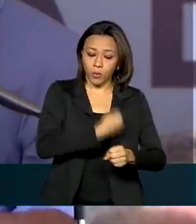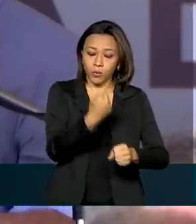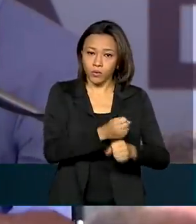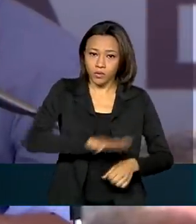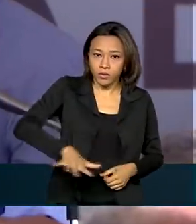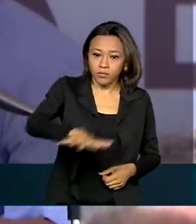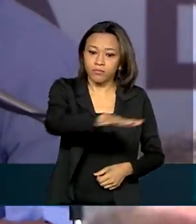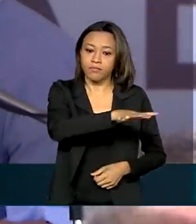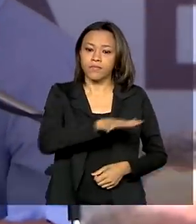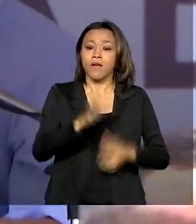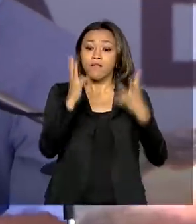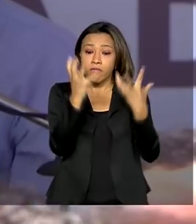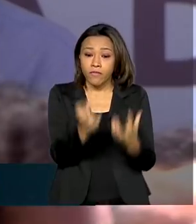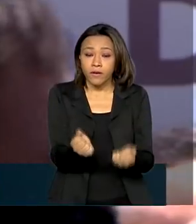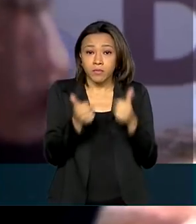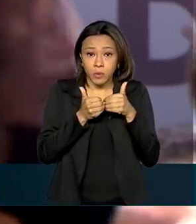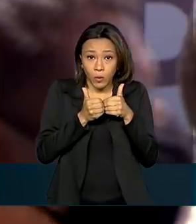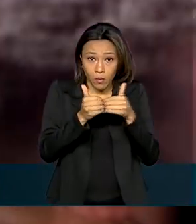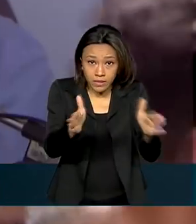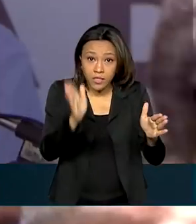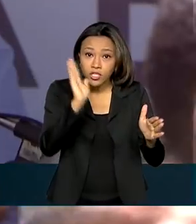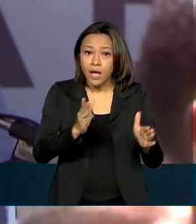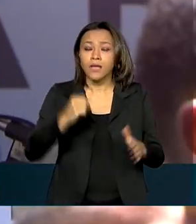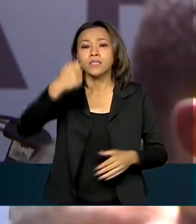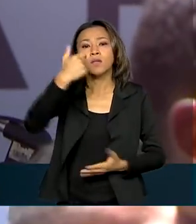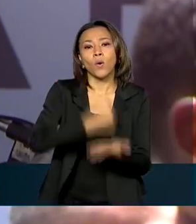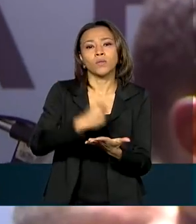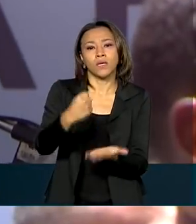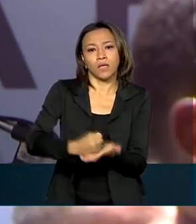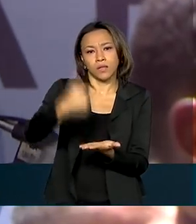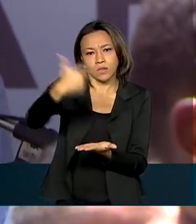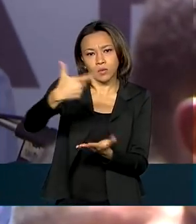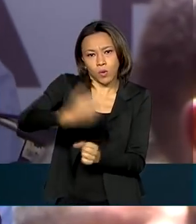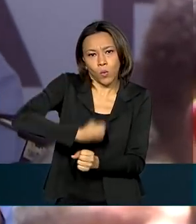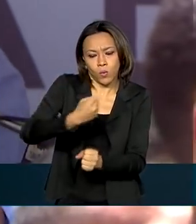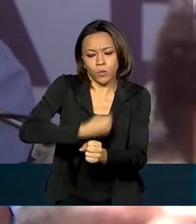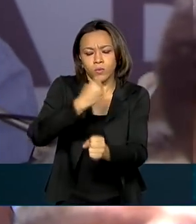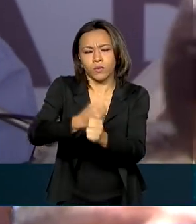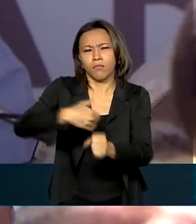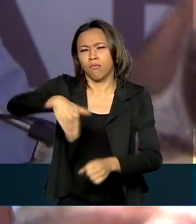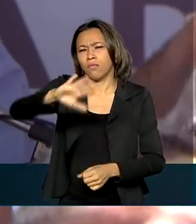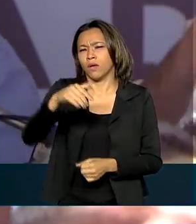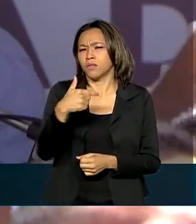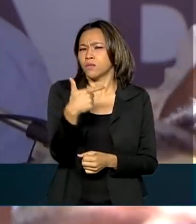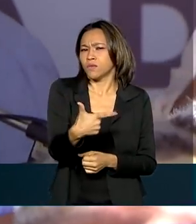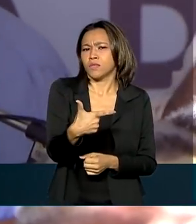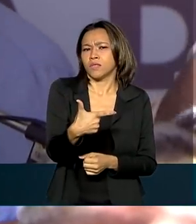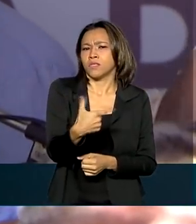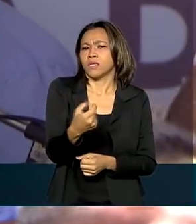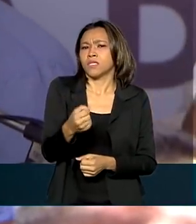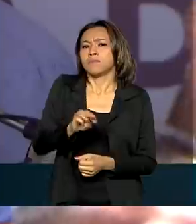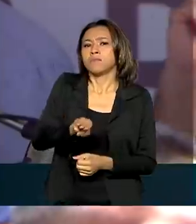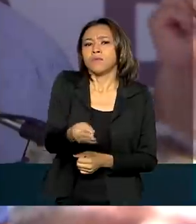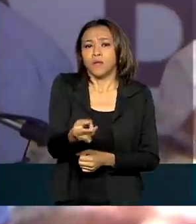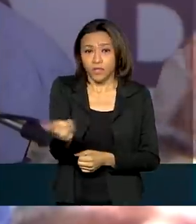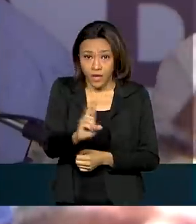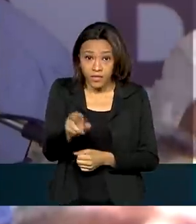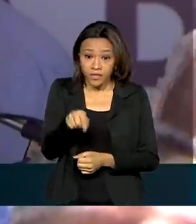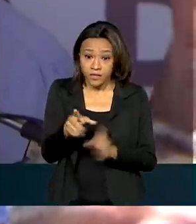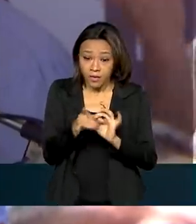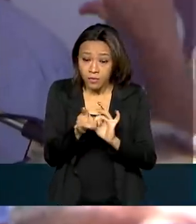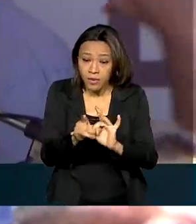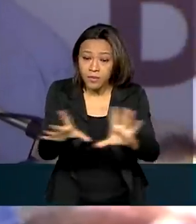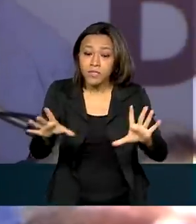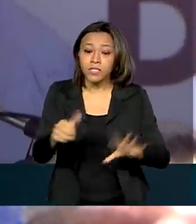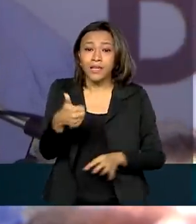Vamos iniciar brevemente, já está contratada a segunda fase dessa obra, com mais de 200 milhões de reais, que vão permitir que